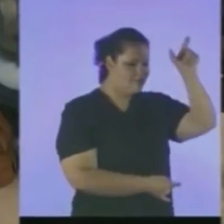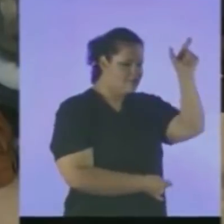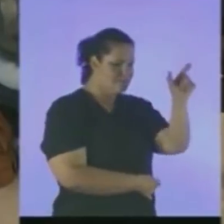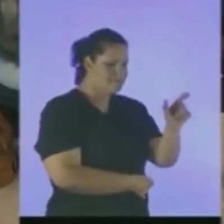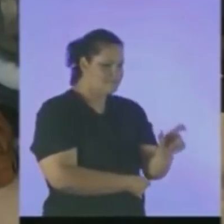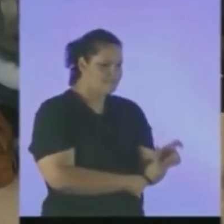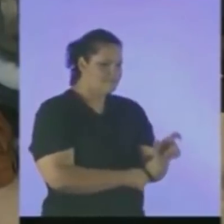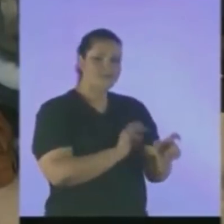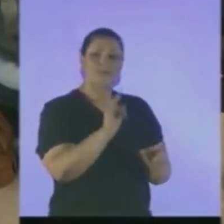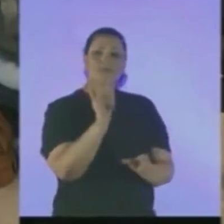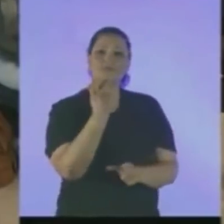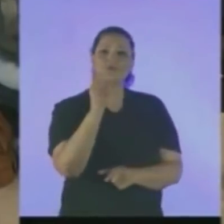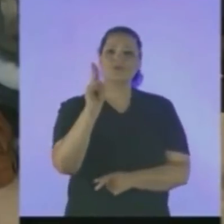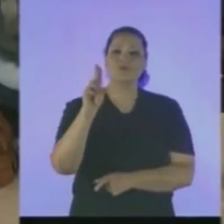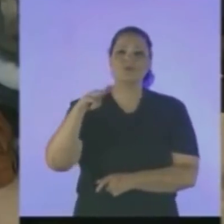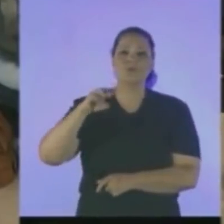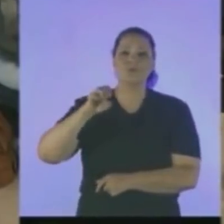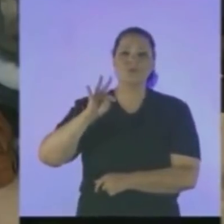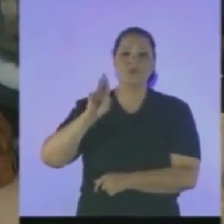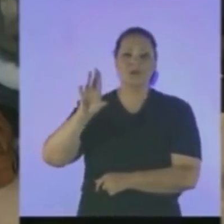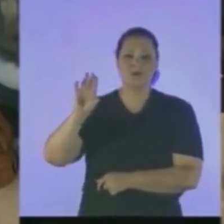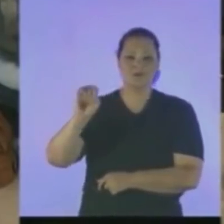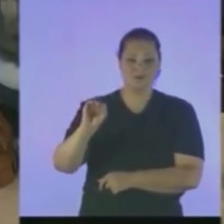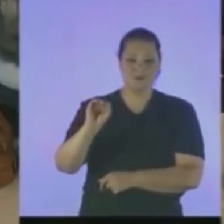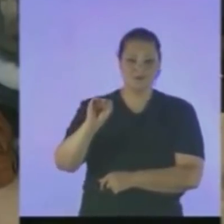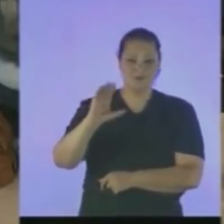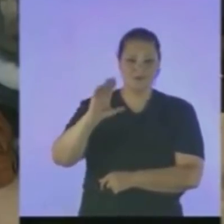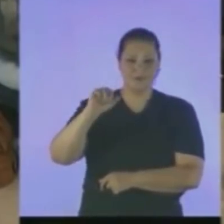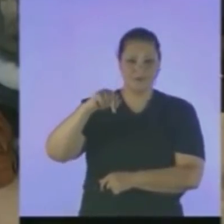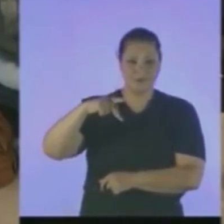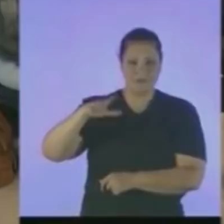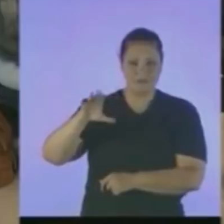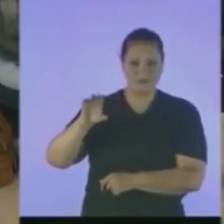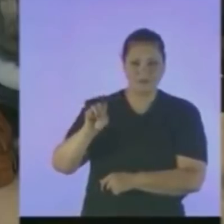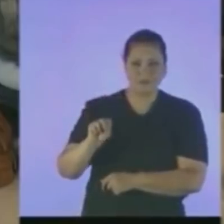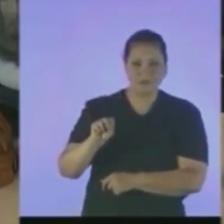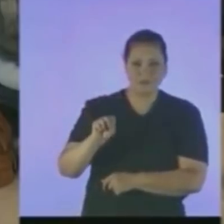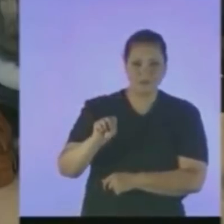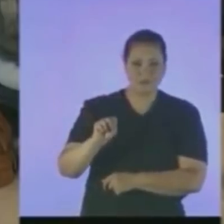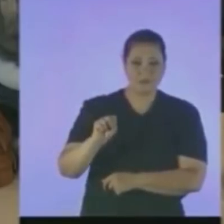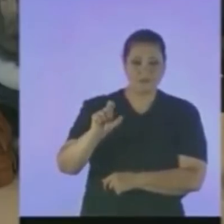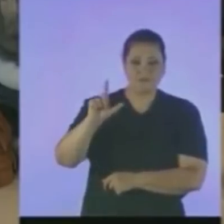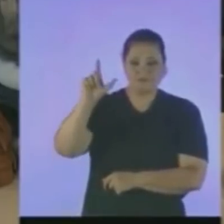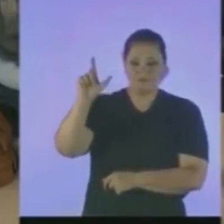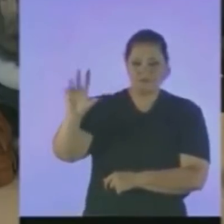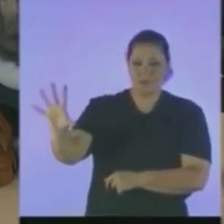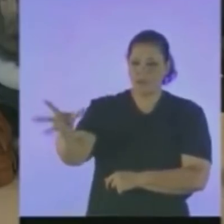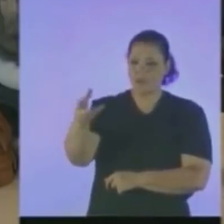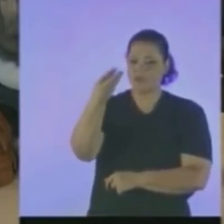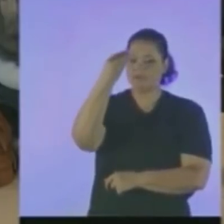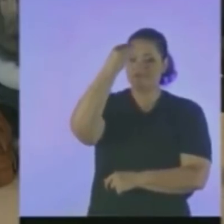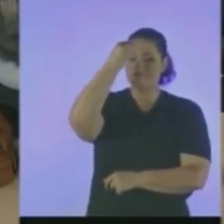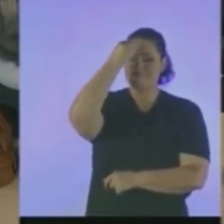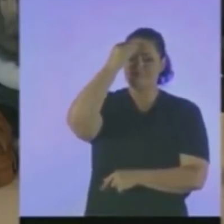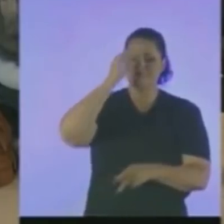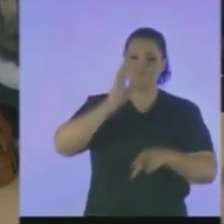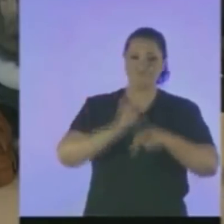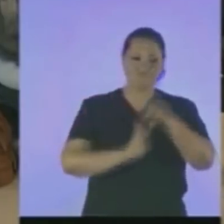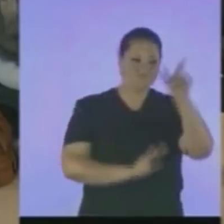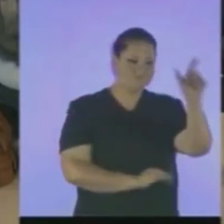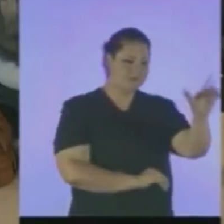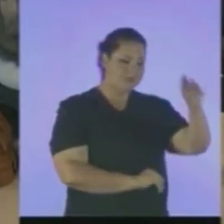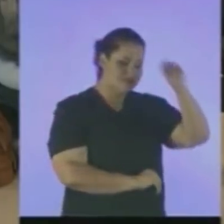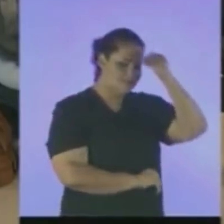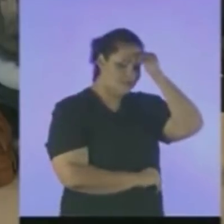Através da mediunidade apostolar Do venerando Francisco Cândido Xavier